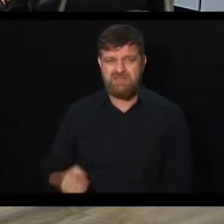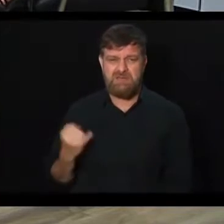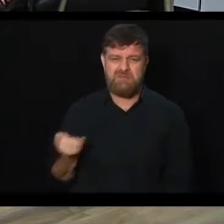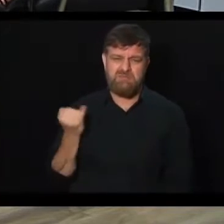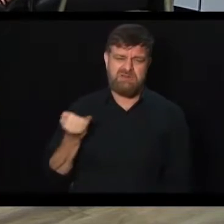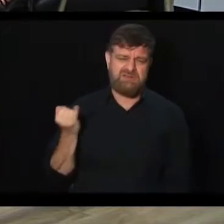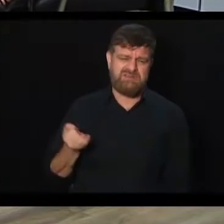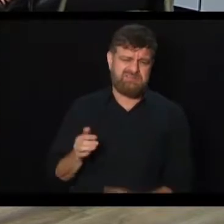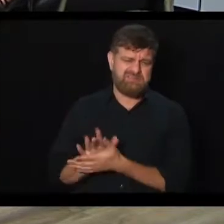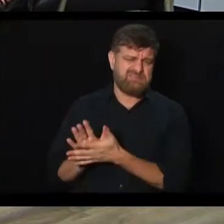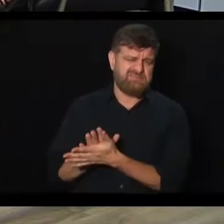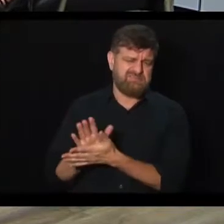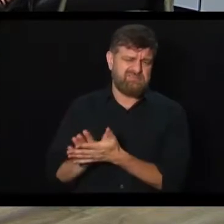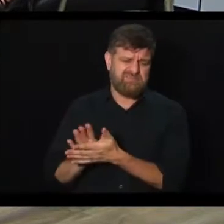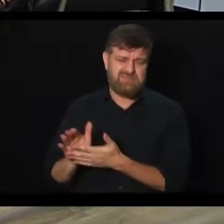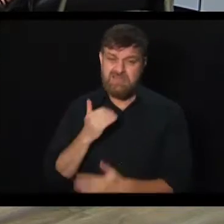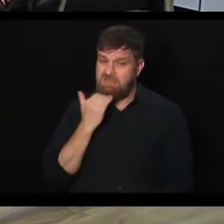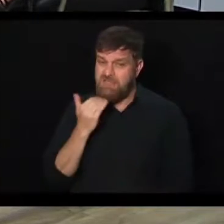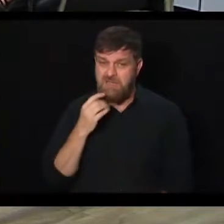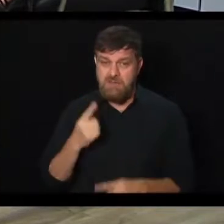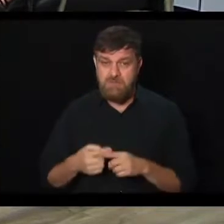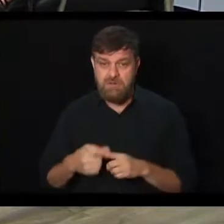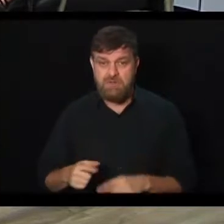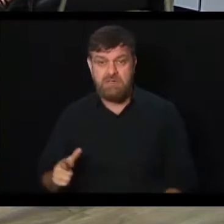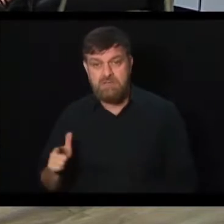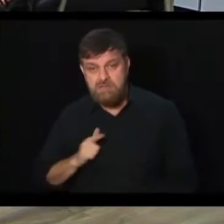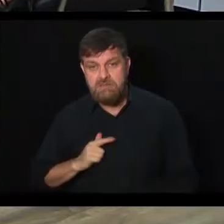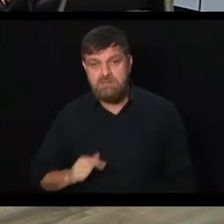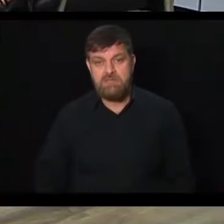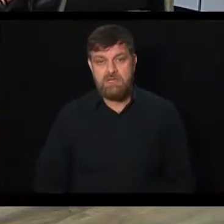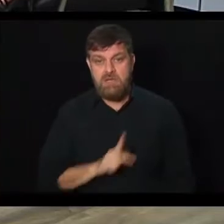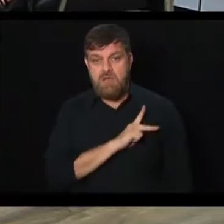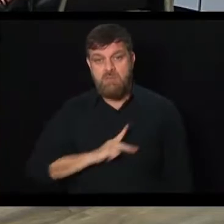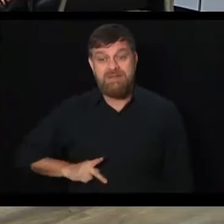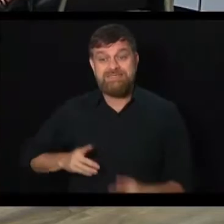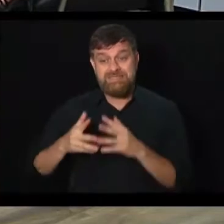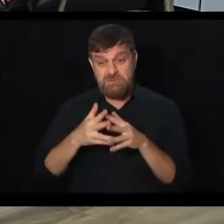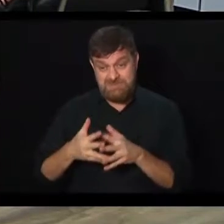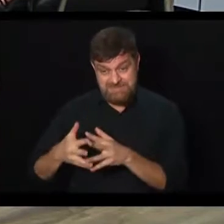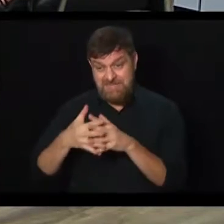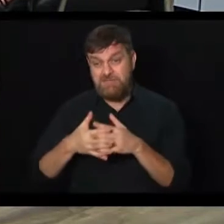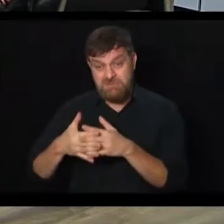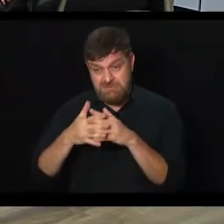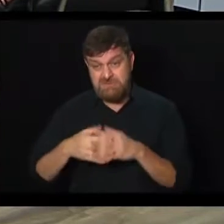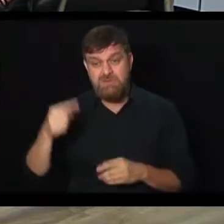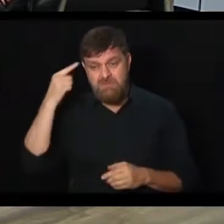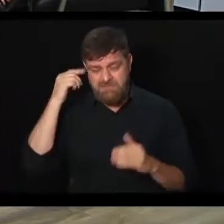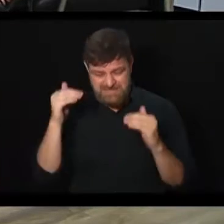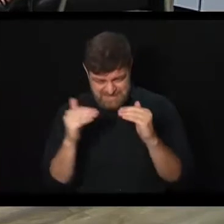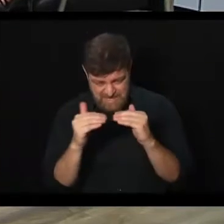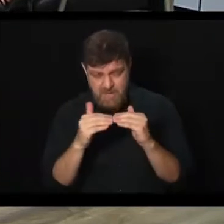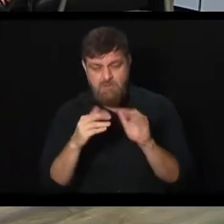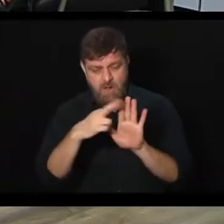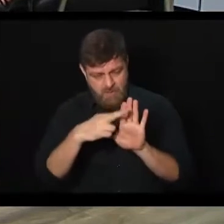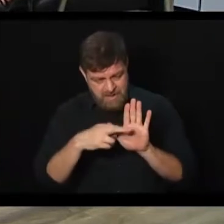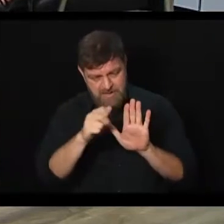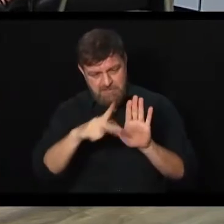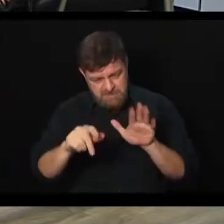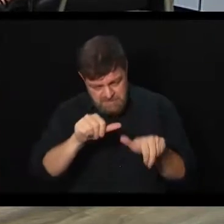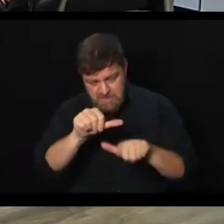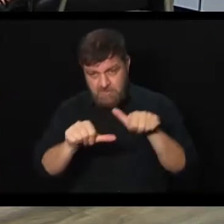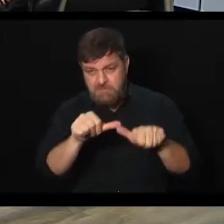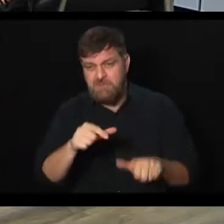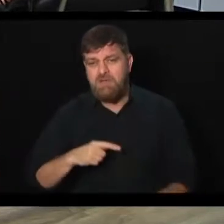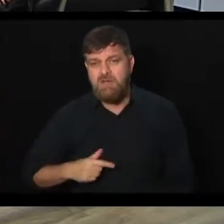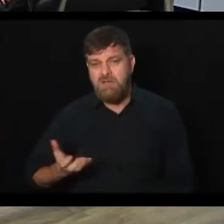Até porque há a aprovação do presidente americano, não creio que isso vai impactar. Sim. Mas eu quero